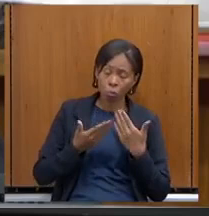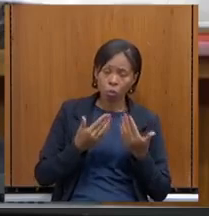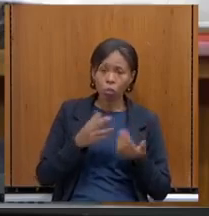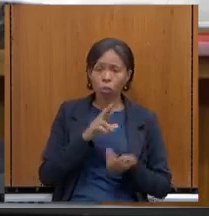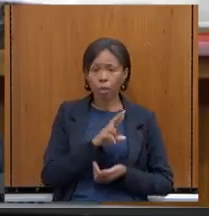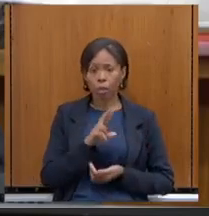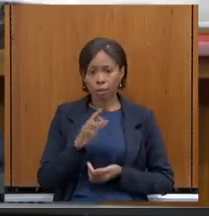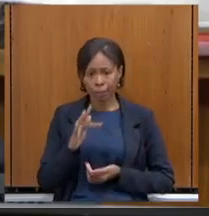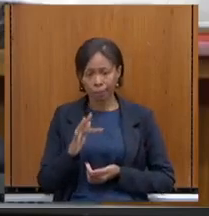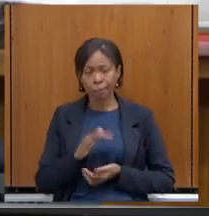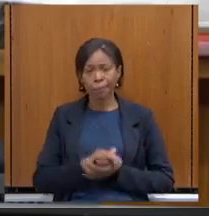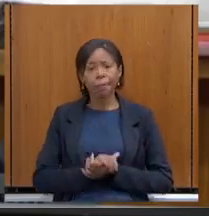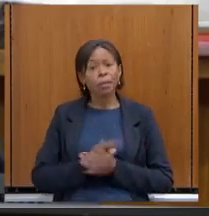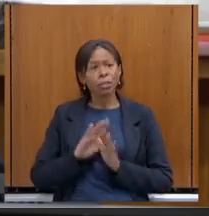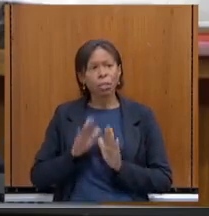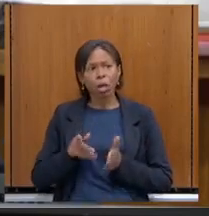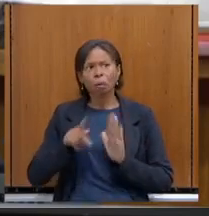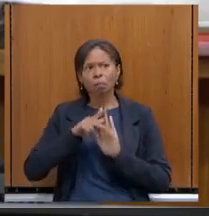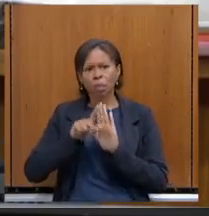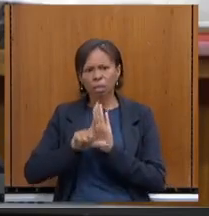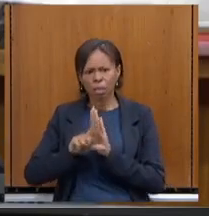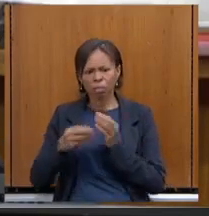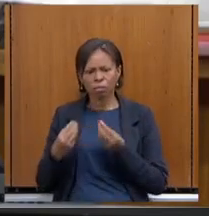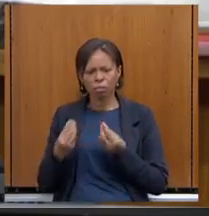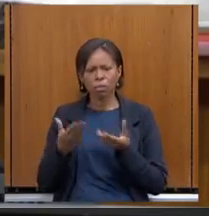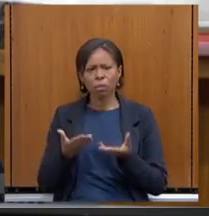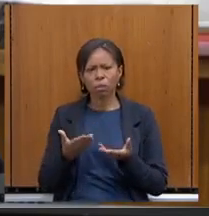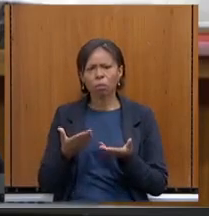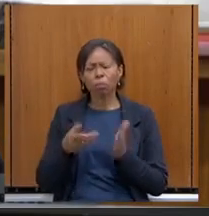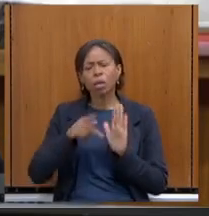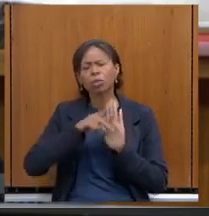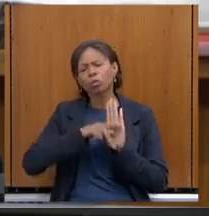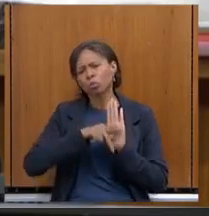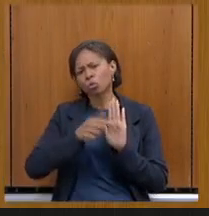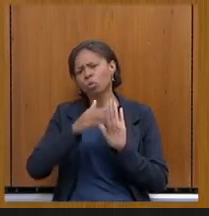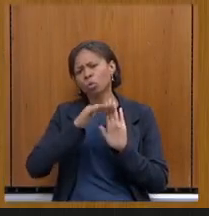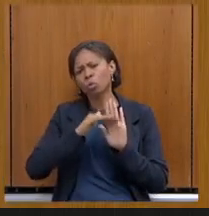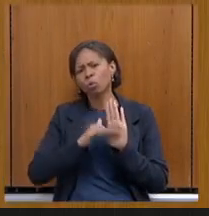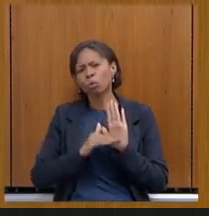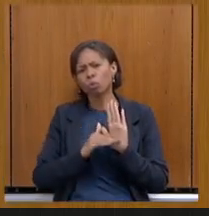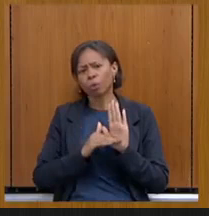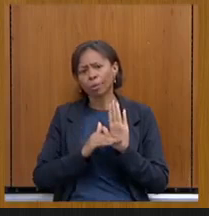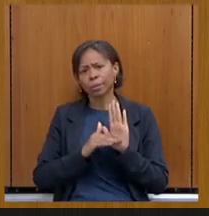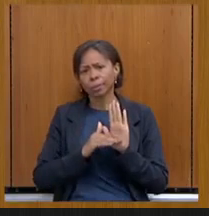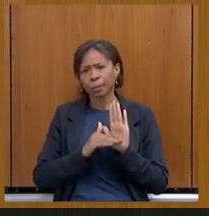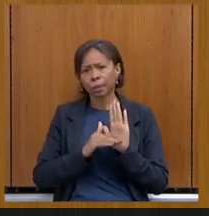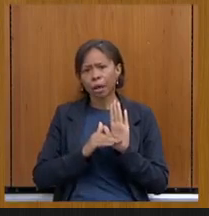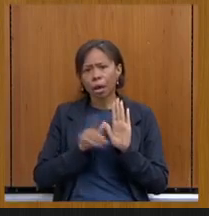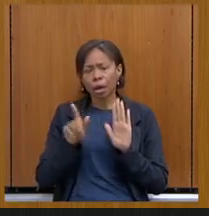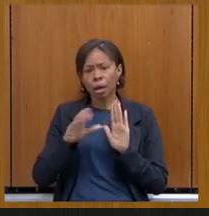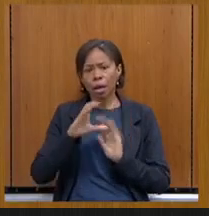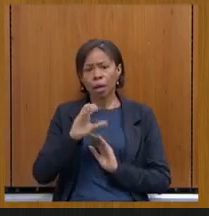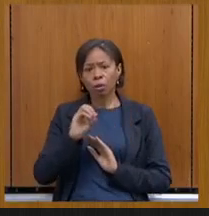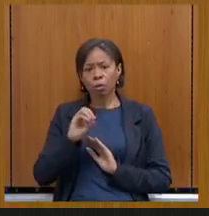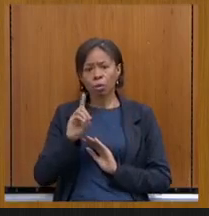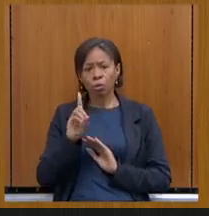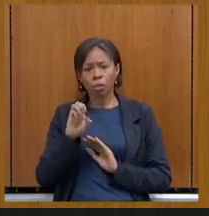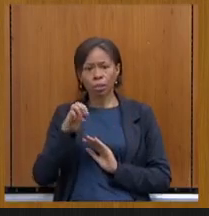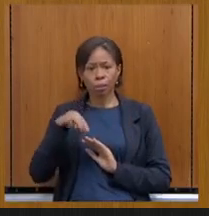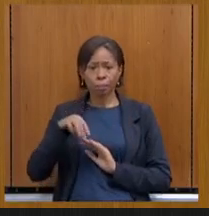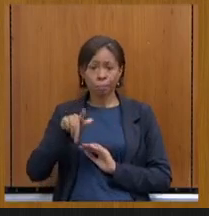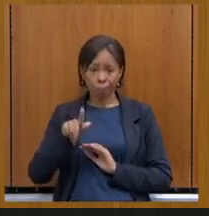Mandamos os PLs. Então, quais estão previstos no plano? A alienação da Codemig, que é o que está aqui na